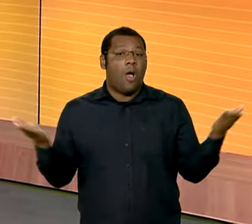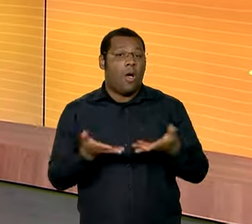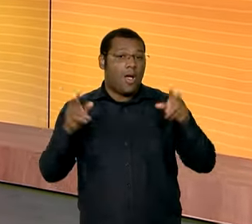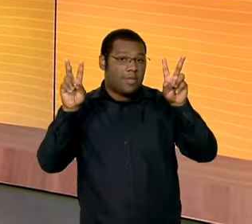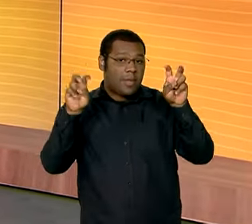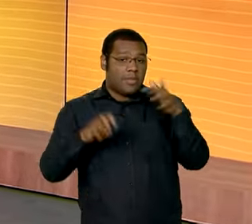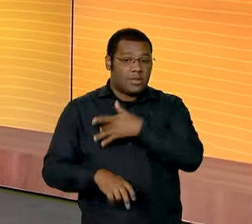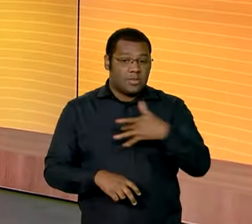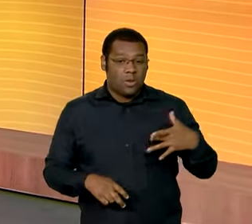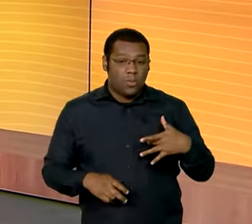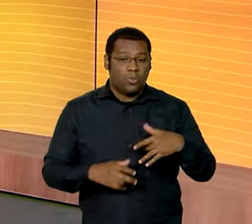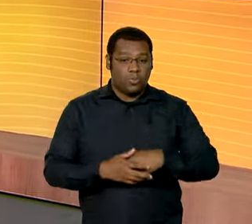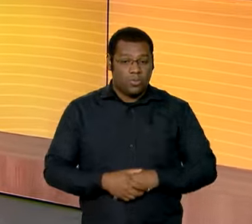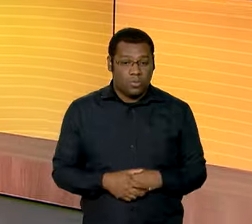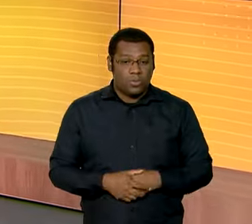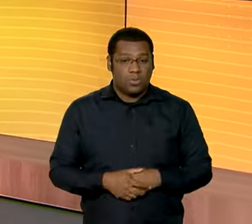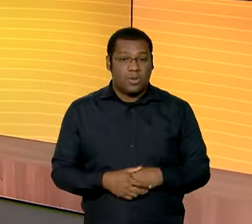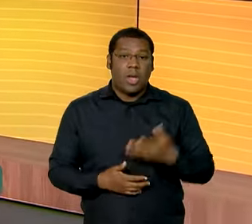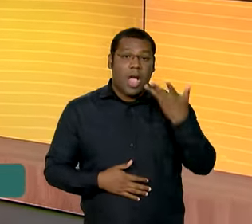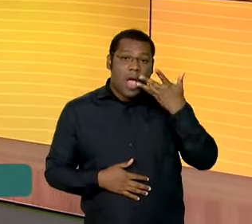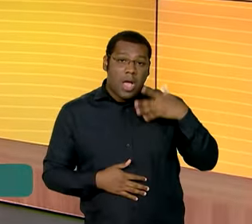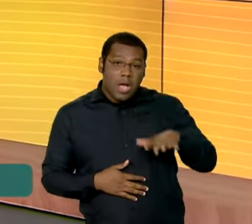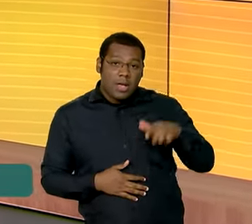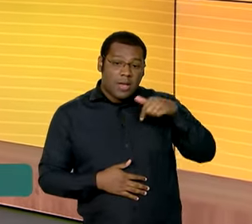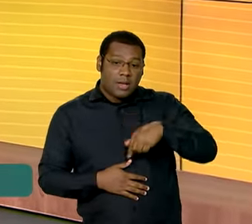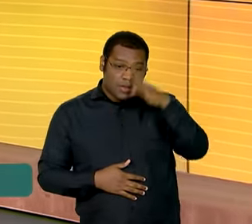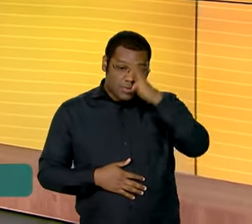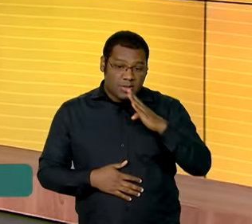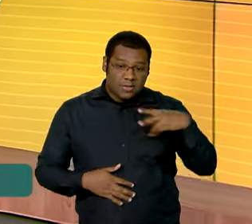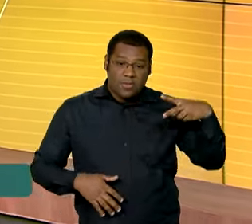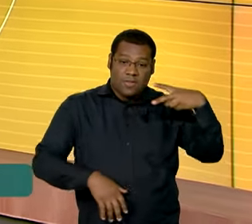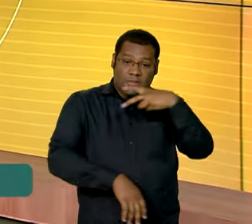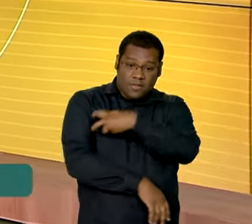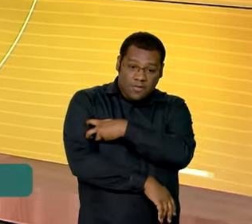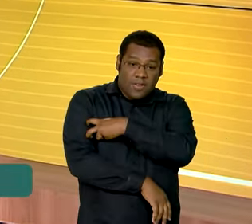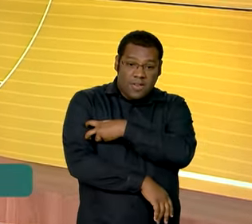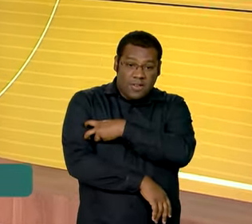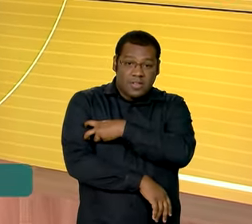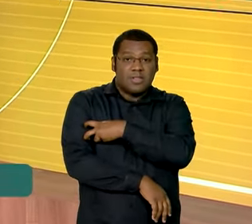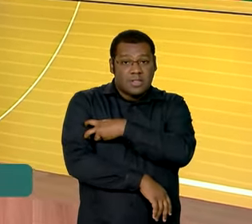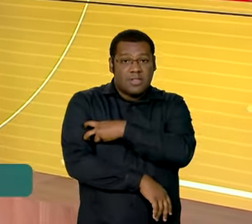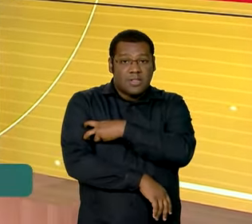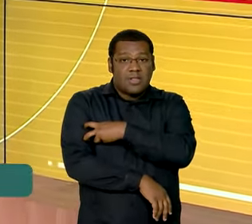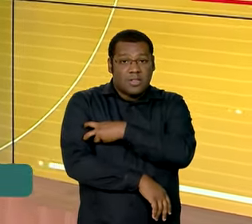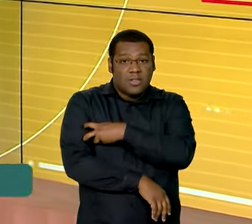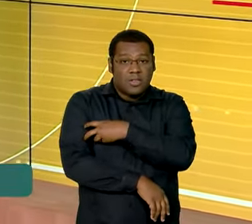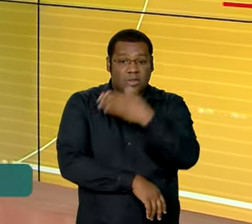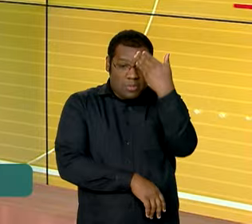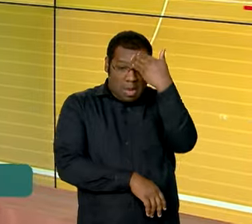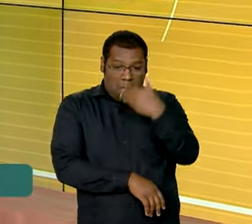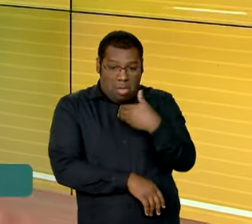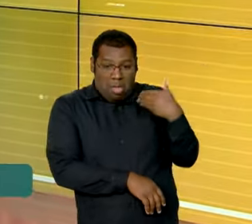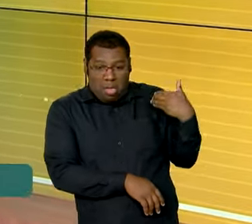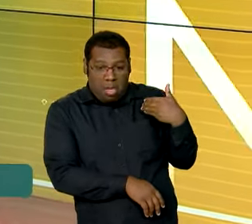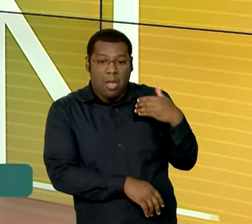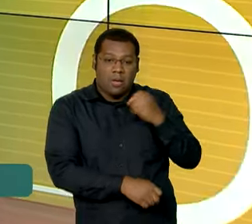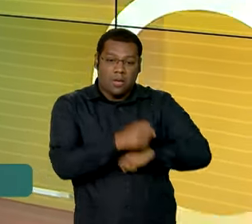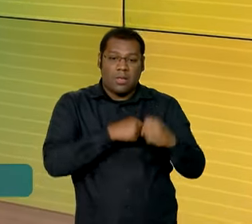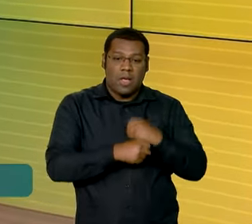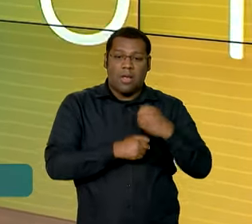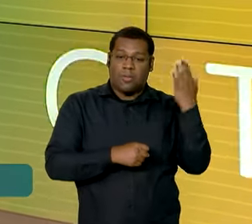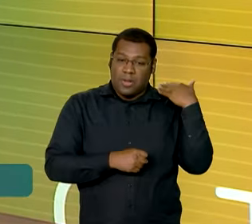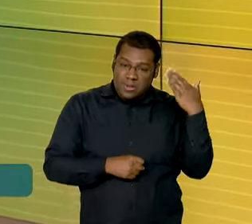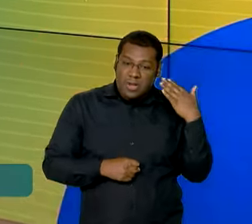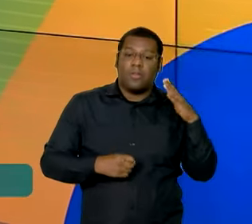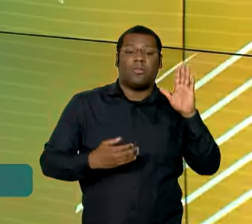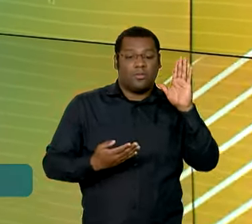é saúde. Cresceu o número de crianças brasileiras que tomaram a vacina contra a paralisia infantil no ano passado. Os números são